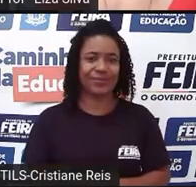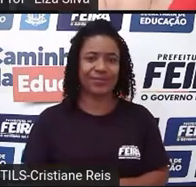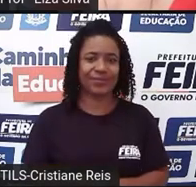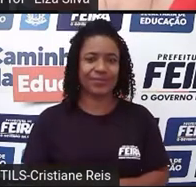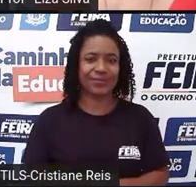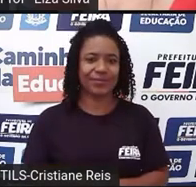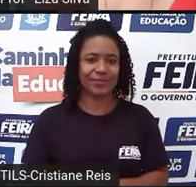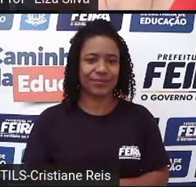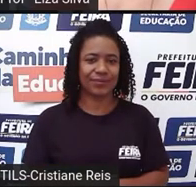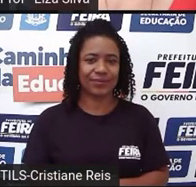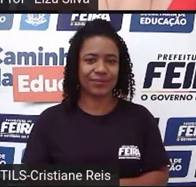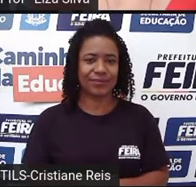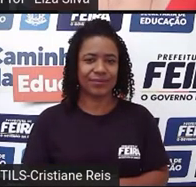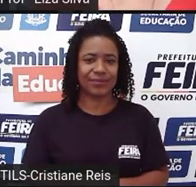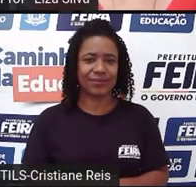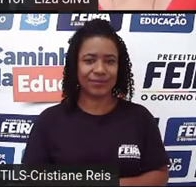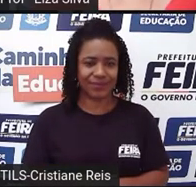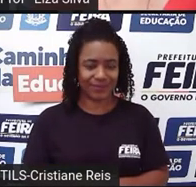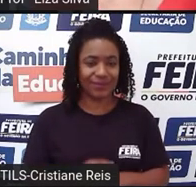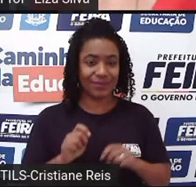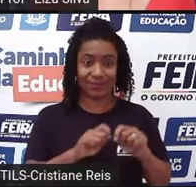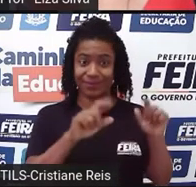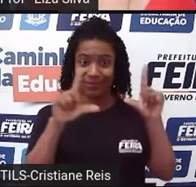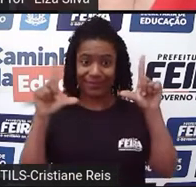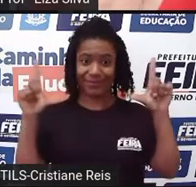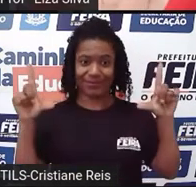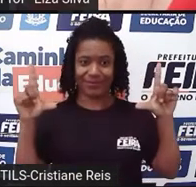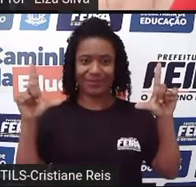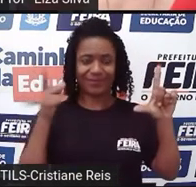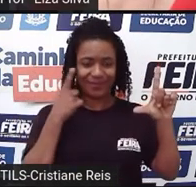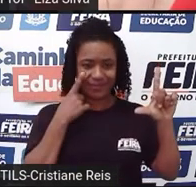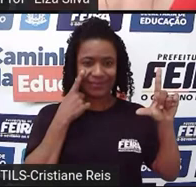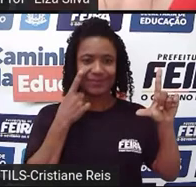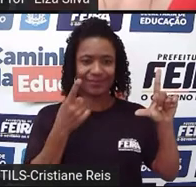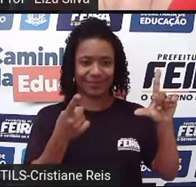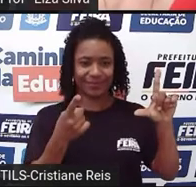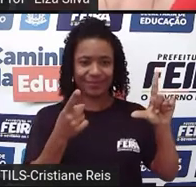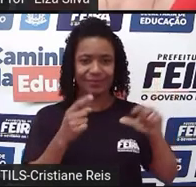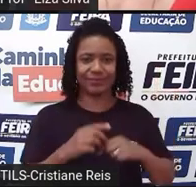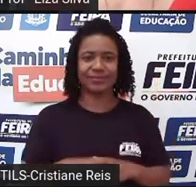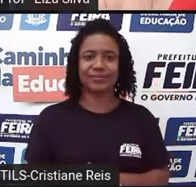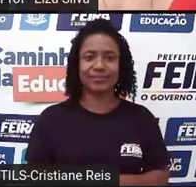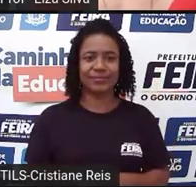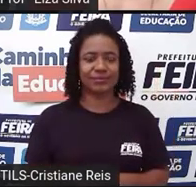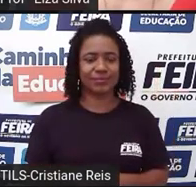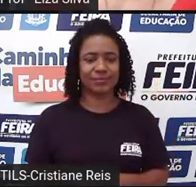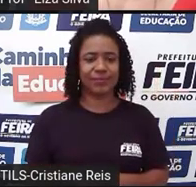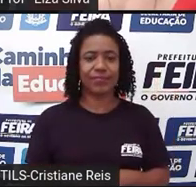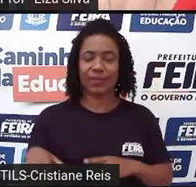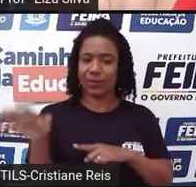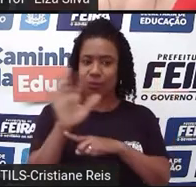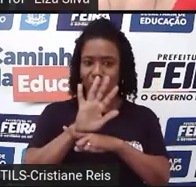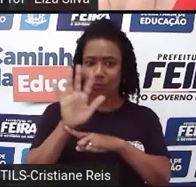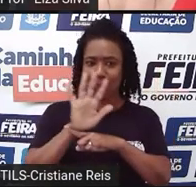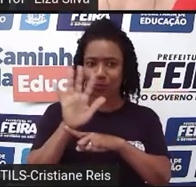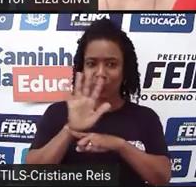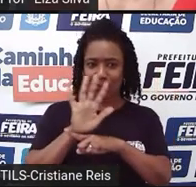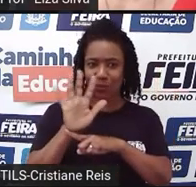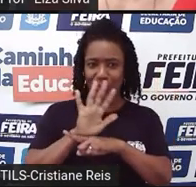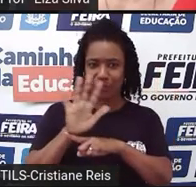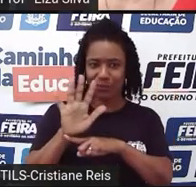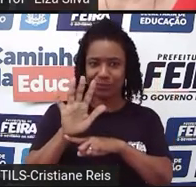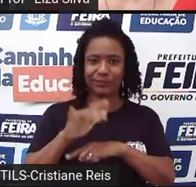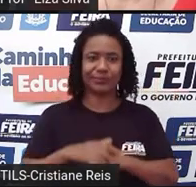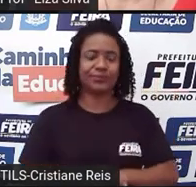Então eu vou ampliar aqui, né, para que a tela fique melhor, para a gente trabalhar. Aqui primeiro eu coloco o vídeo. E aqui,